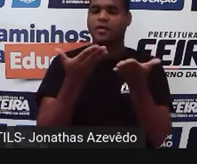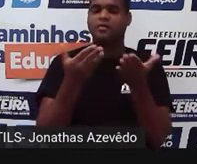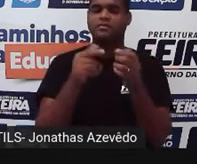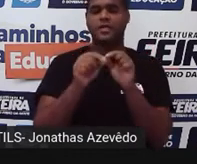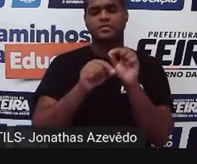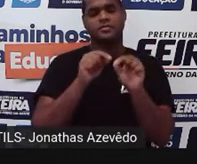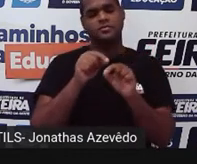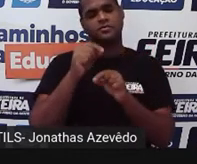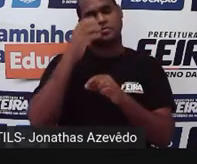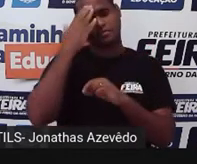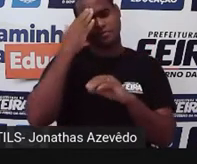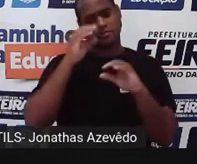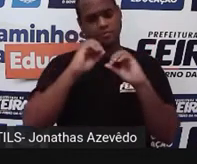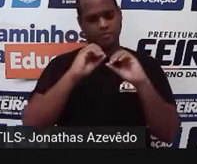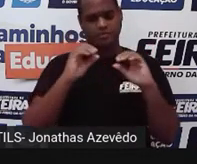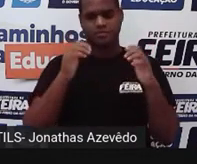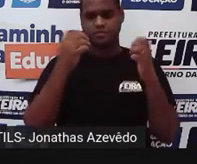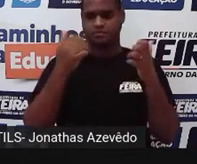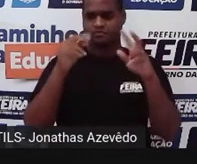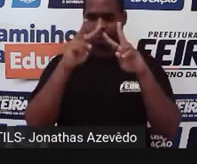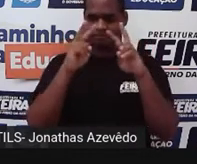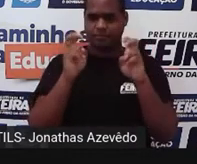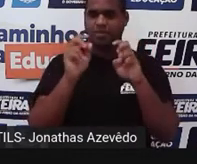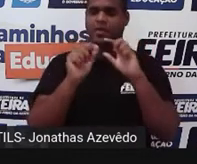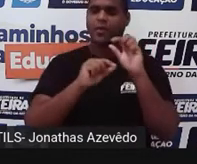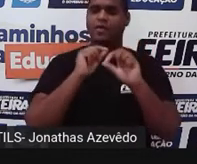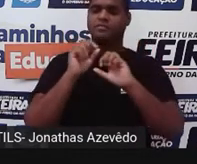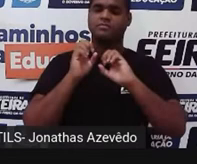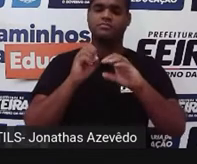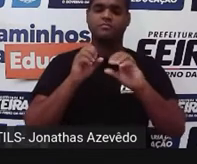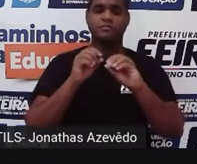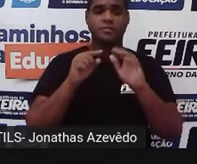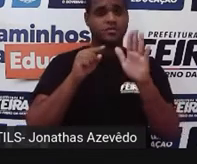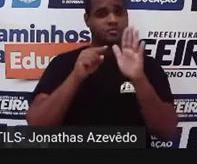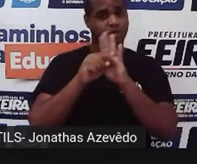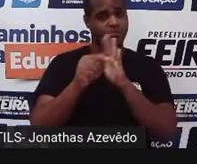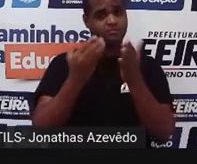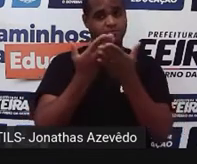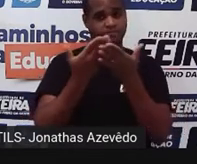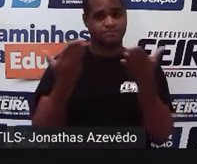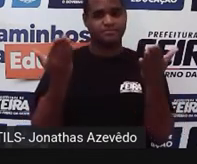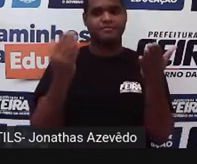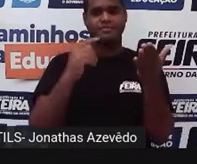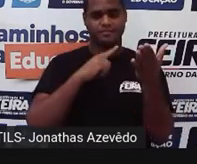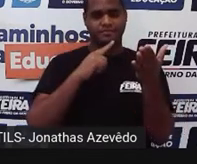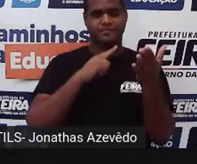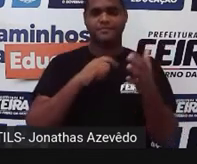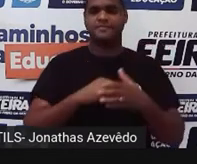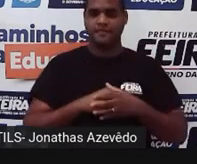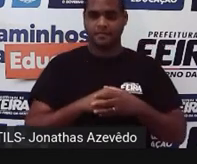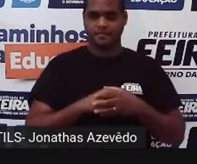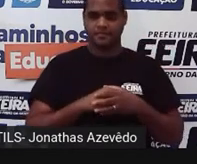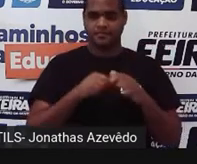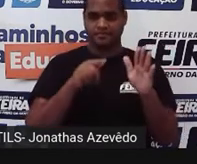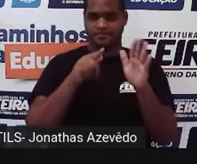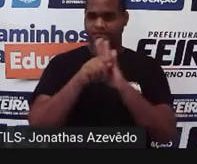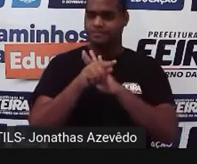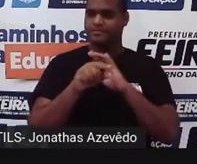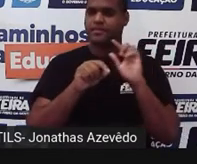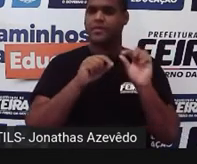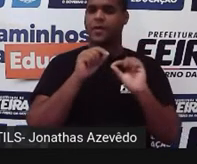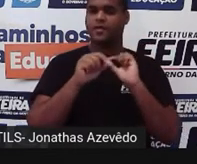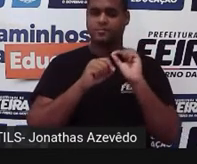entender o tema dessa aula. E aí eu tenho uma perguntinha para você aqui, tá bom? E a perguntinha é essa.